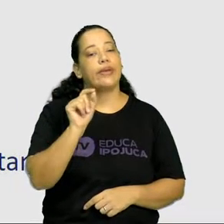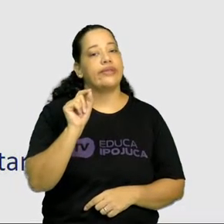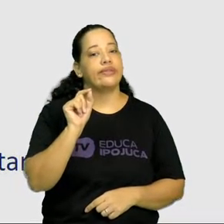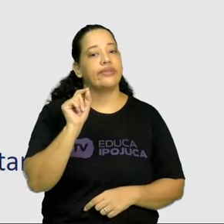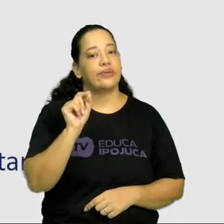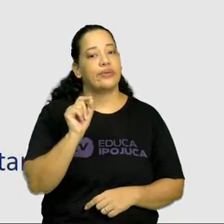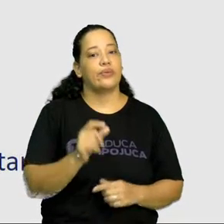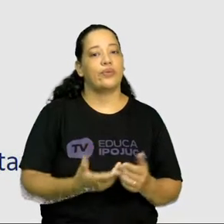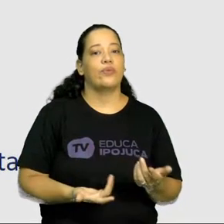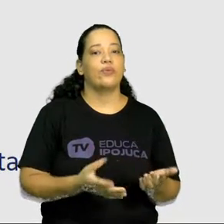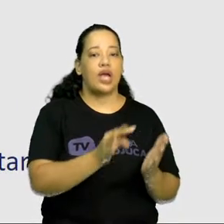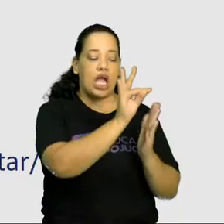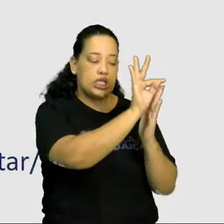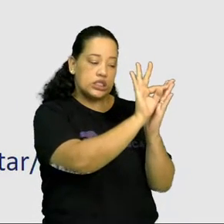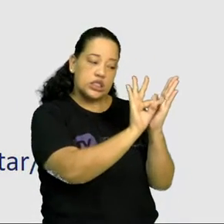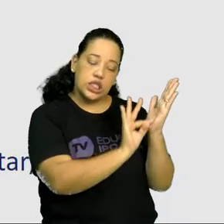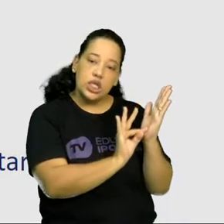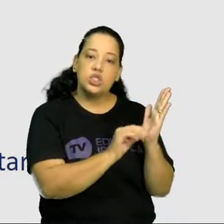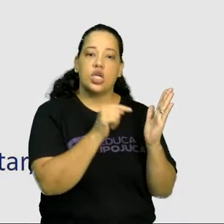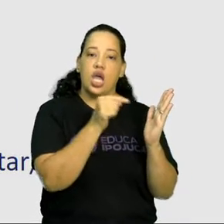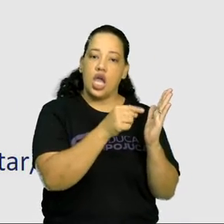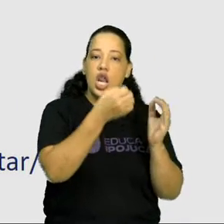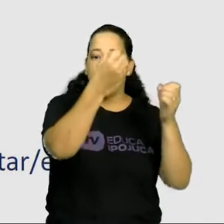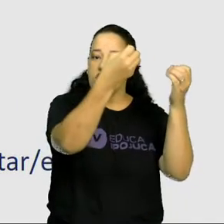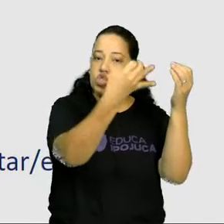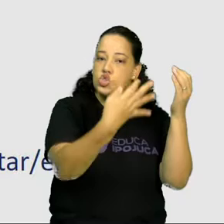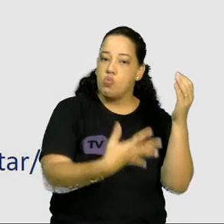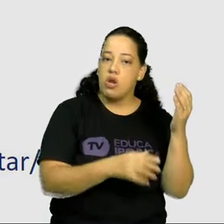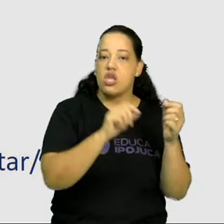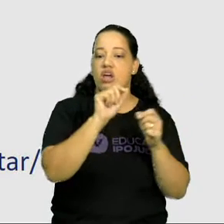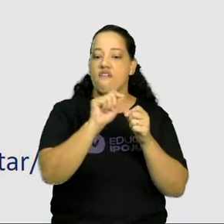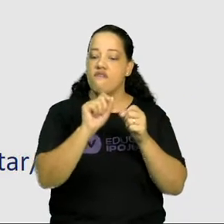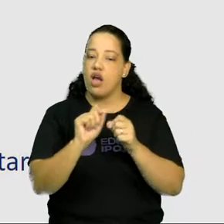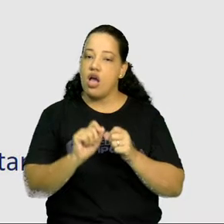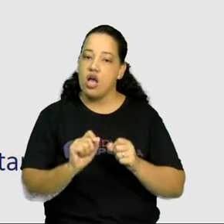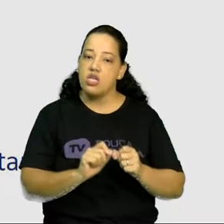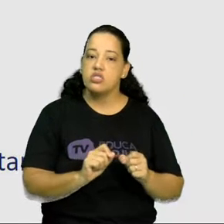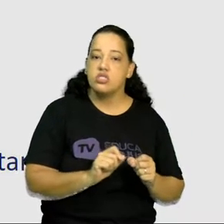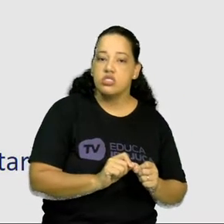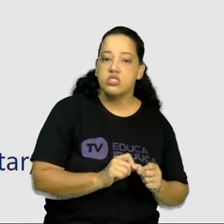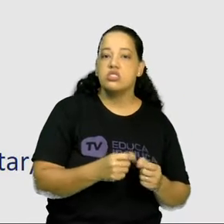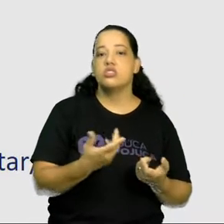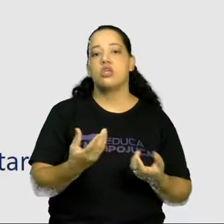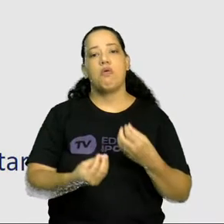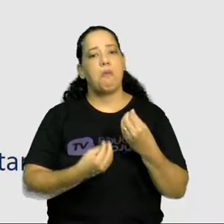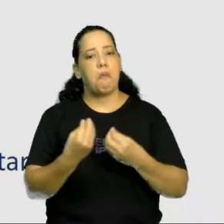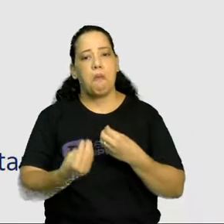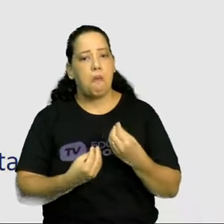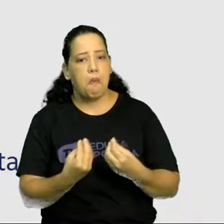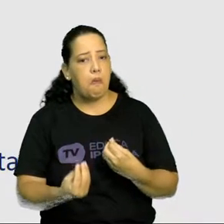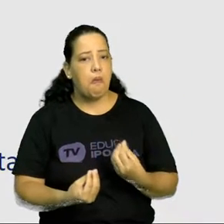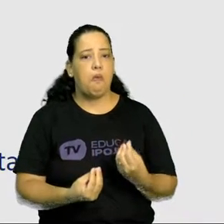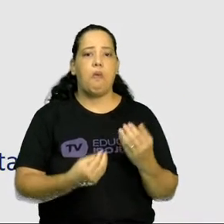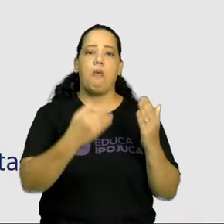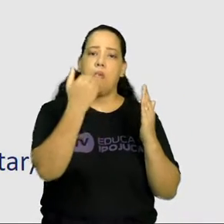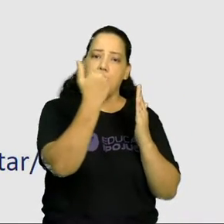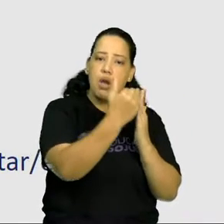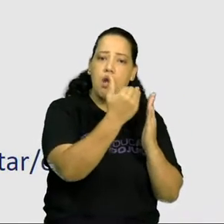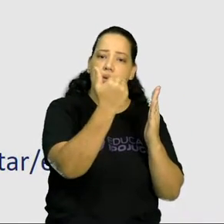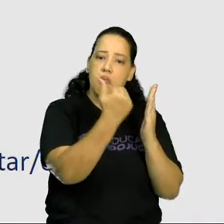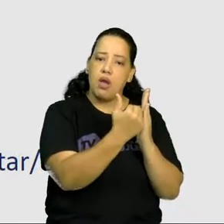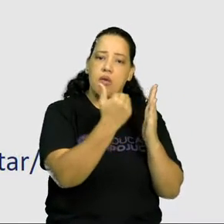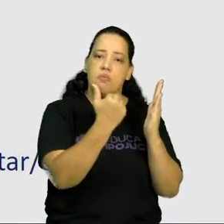vocês podem ver a orientação de como fazer, desenvolver uma receita, o passo a passo.